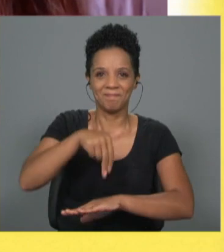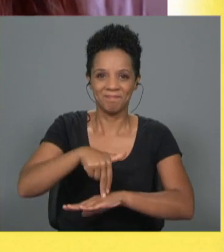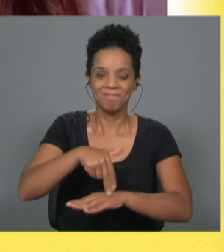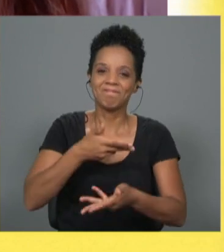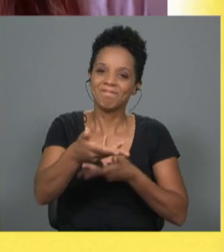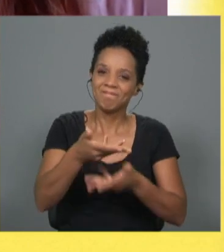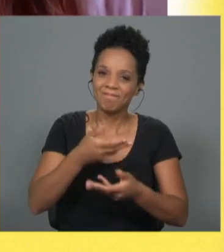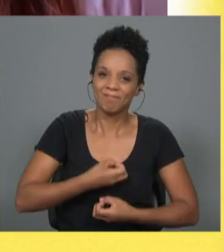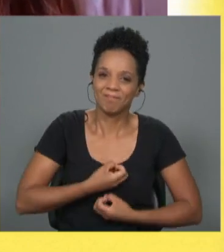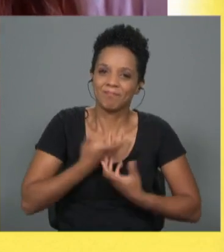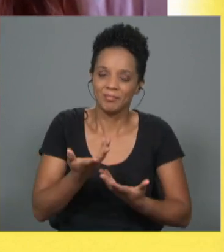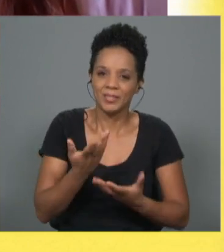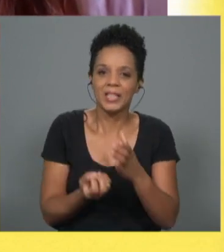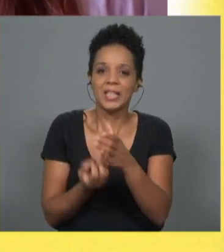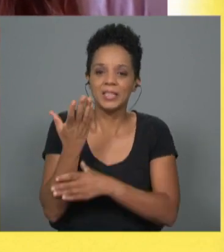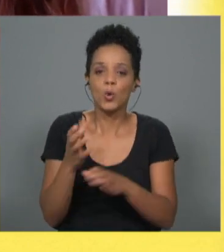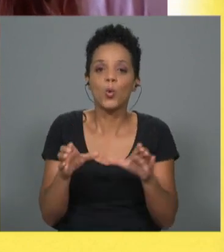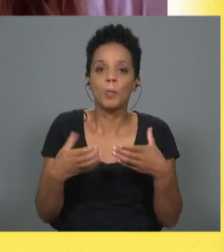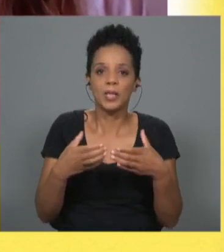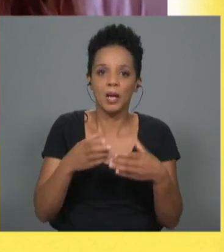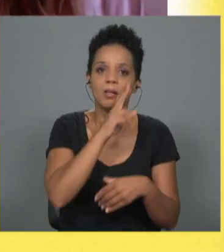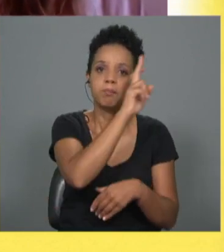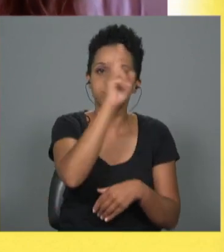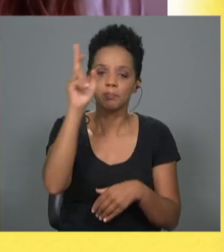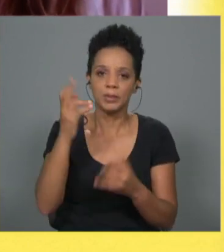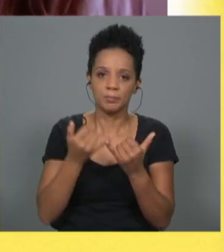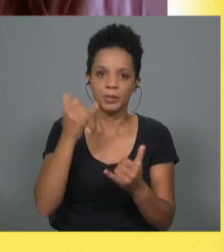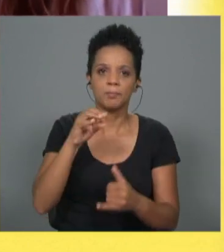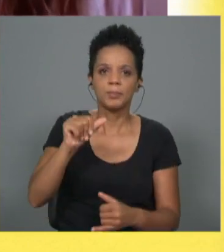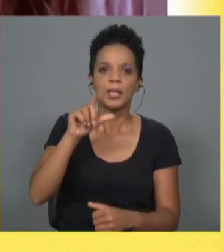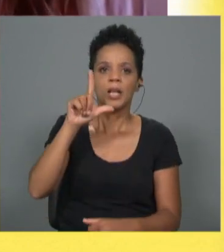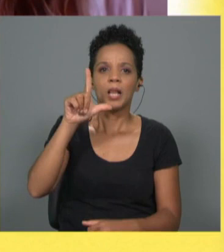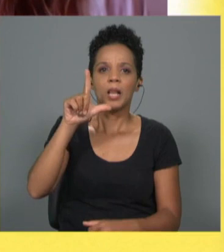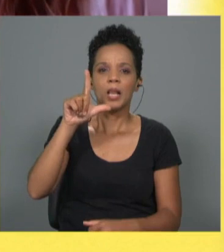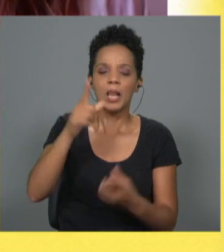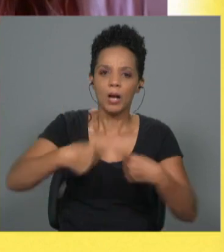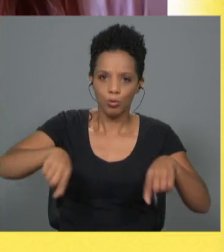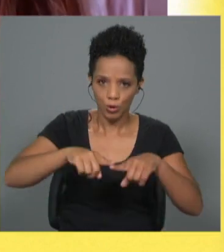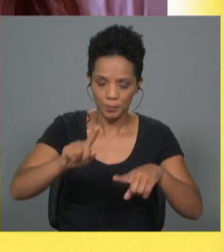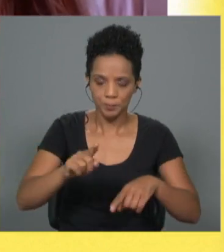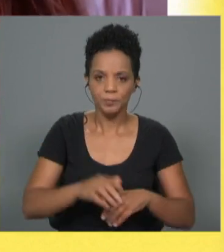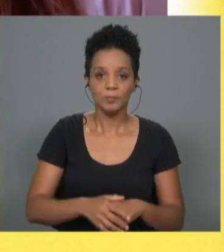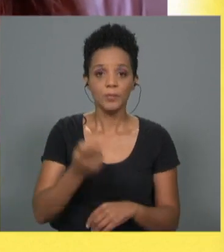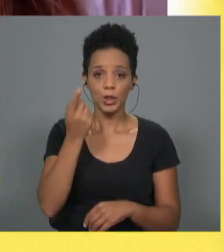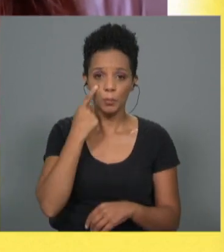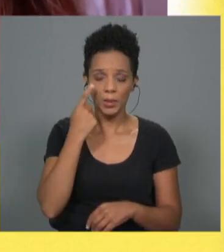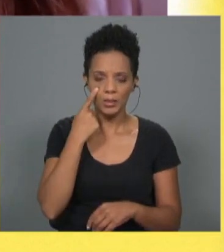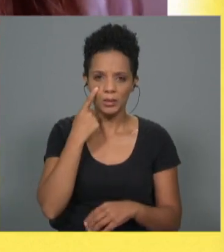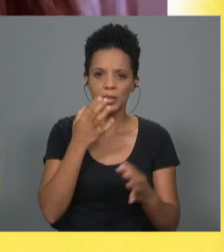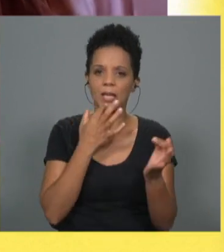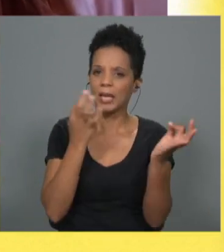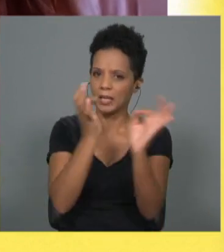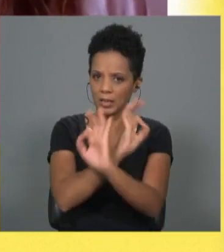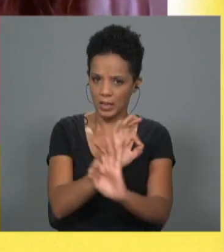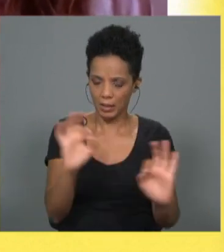experiência de criação da comunidade de nómadas digitais em Lagos. Tem sido, de facto, uma experiência incrível. Eu,